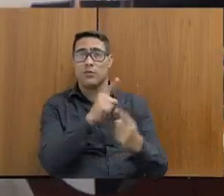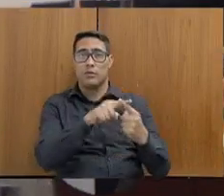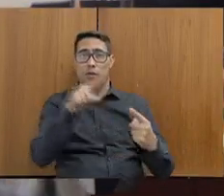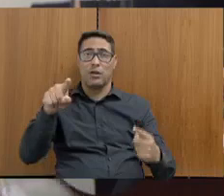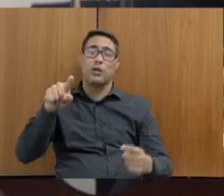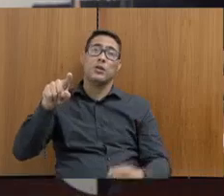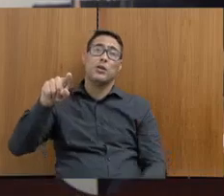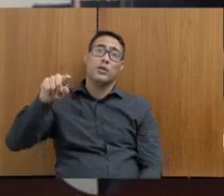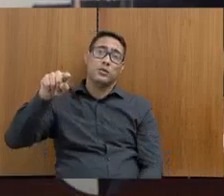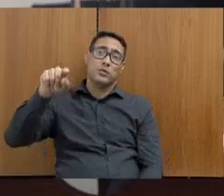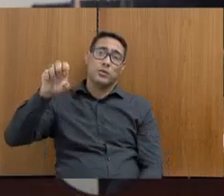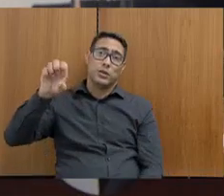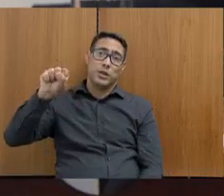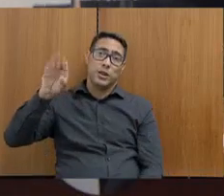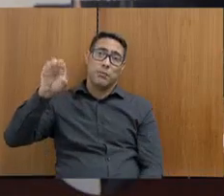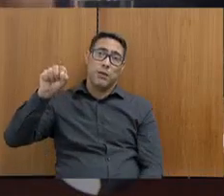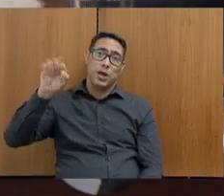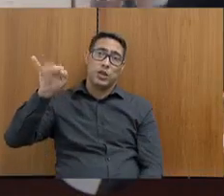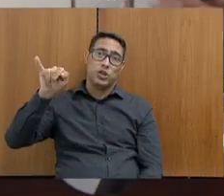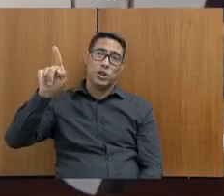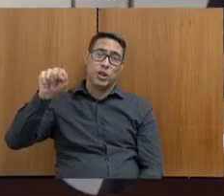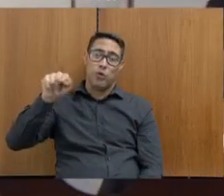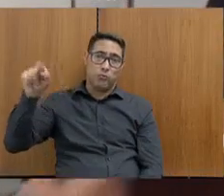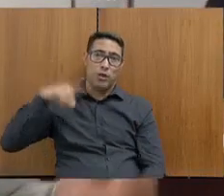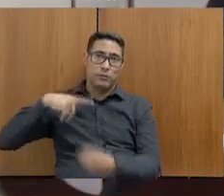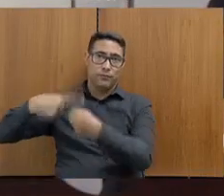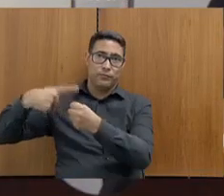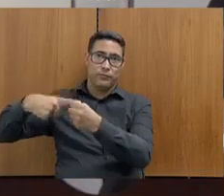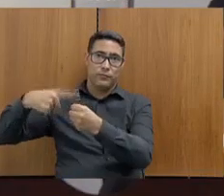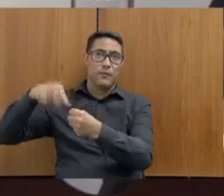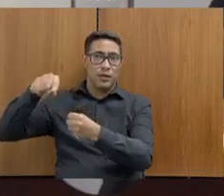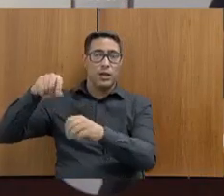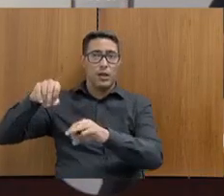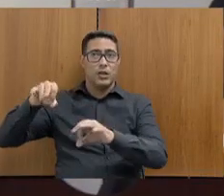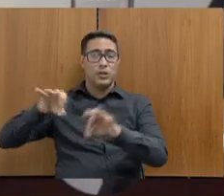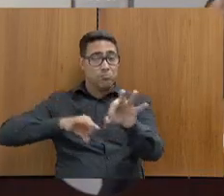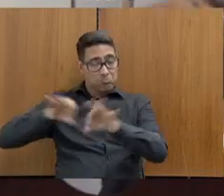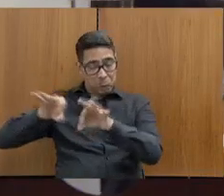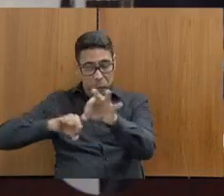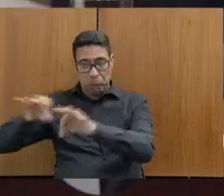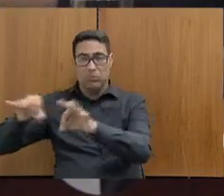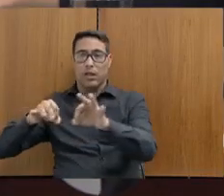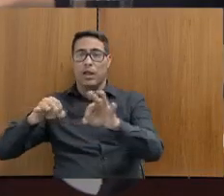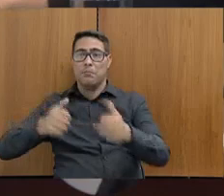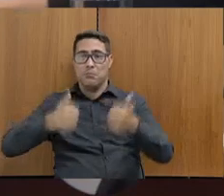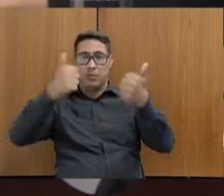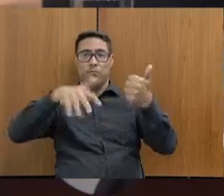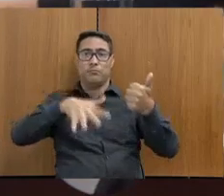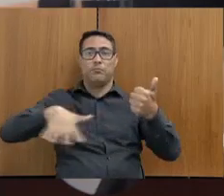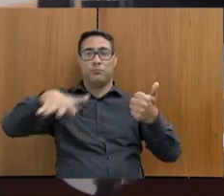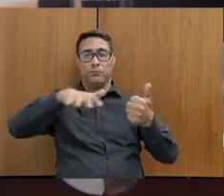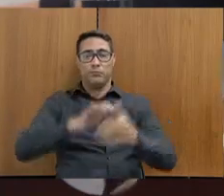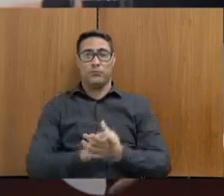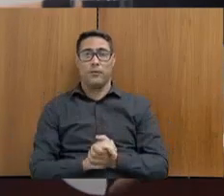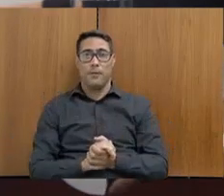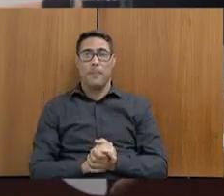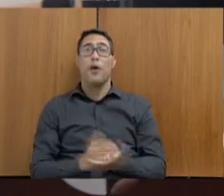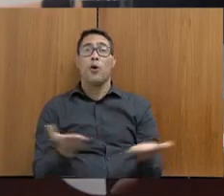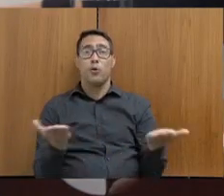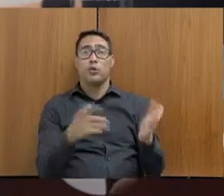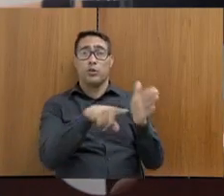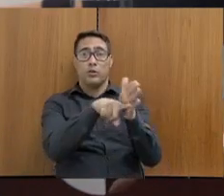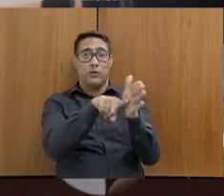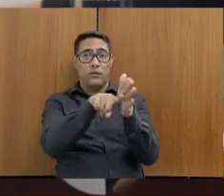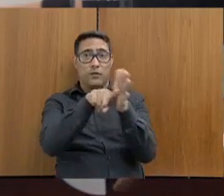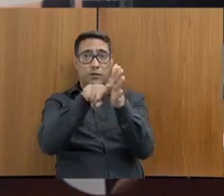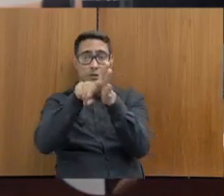do Paraíso, mas foi tomado providências, inclusive, e mexeu o senhor no comando. Ou seja, nossa fiscalização é mais